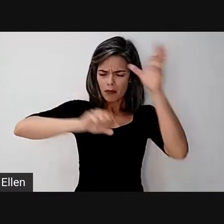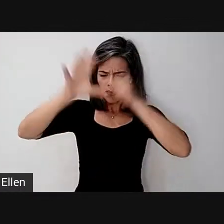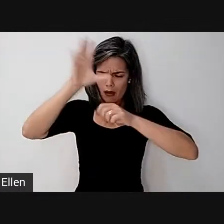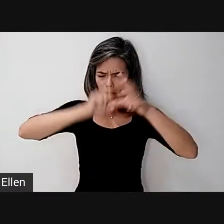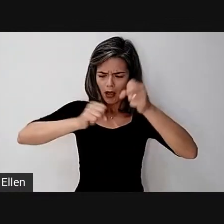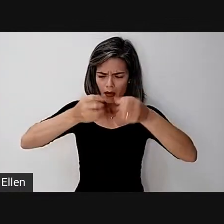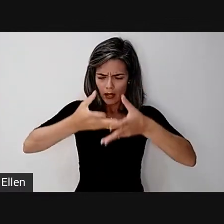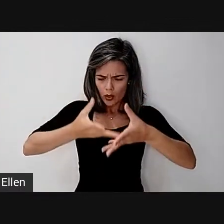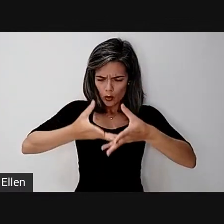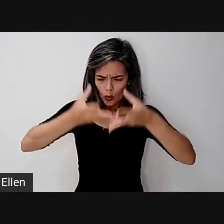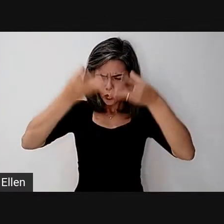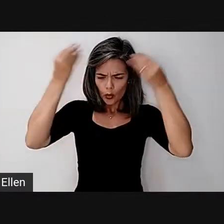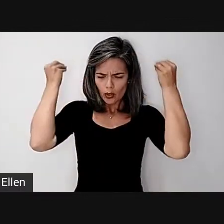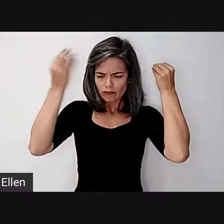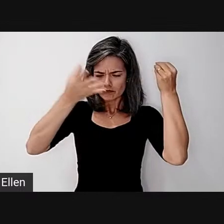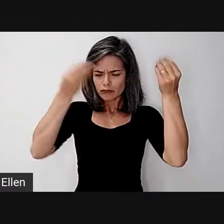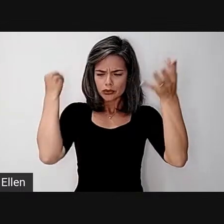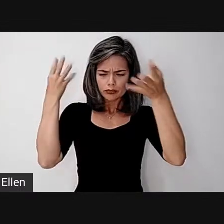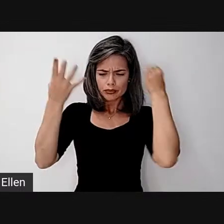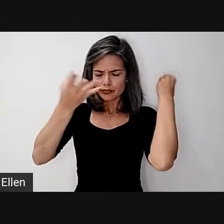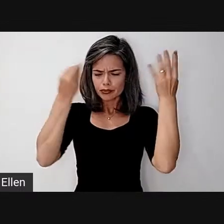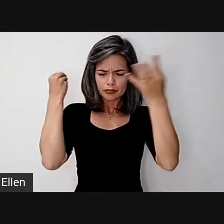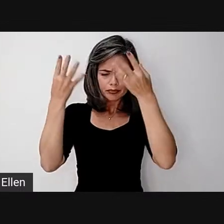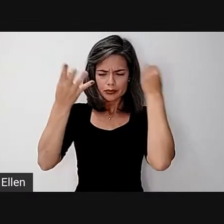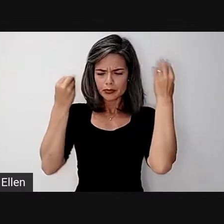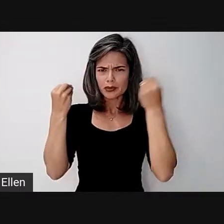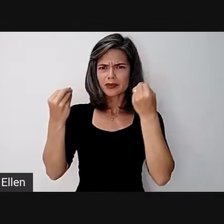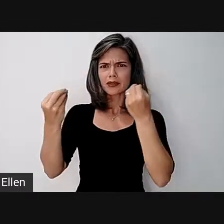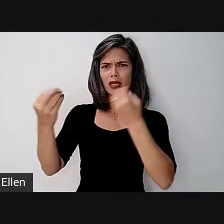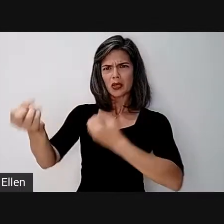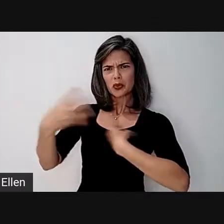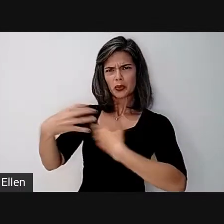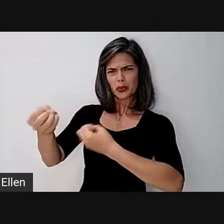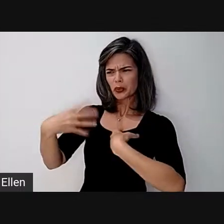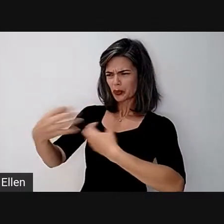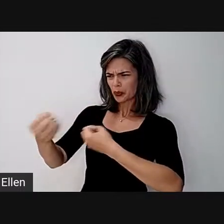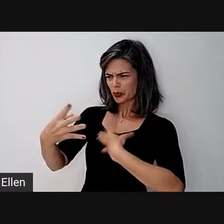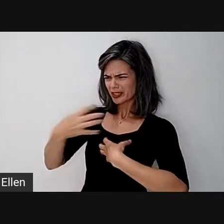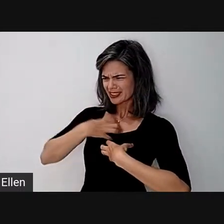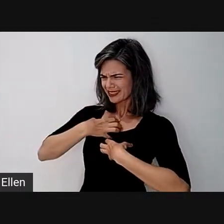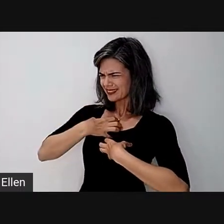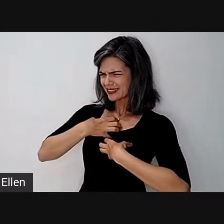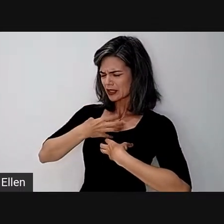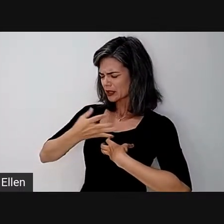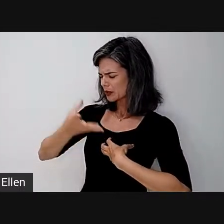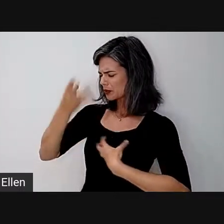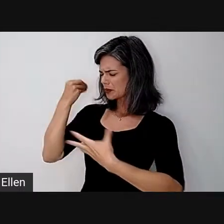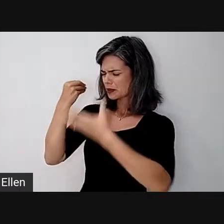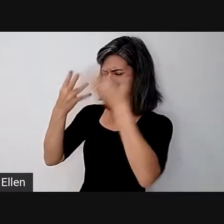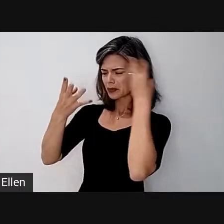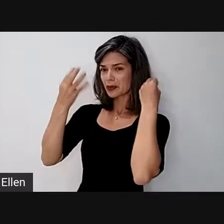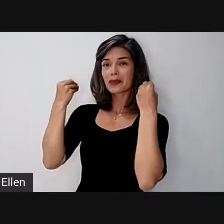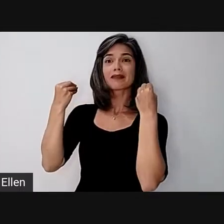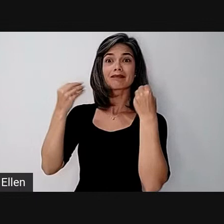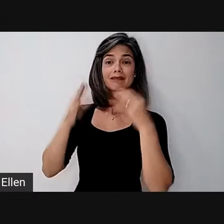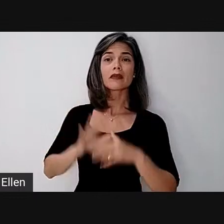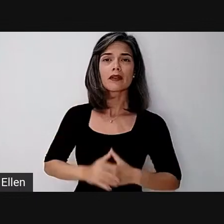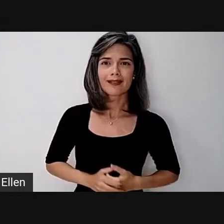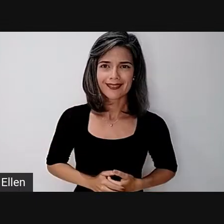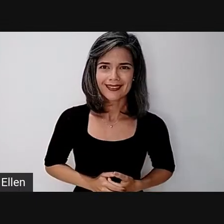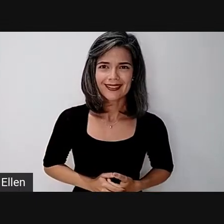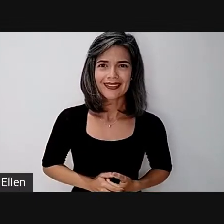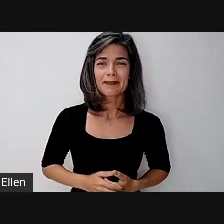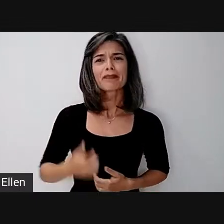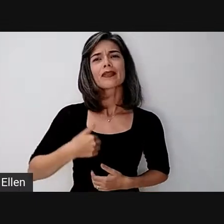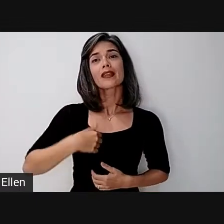esquecerme do modo de me lembrar que me ensinaram. E eu começo a minha fala com esse poema, porque isso me remete a um